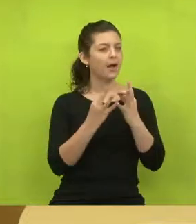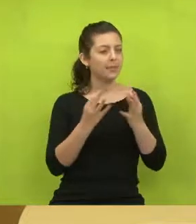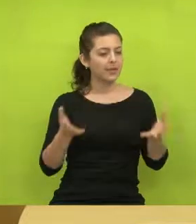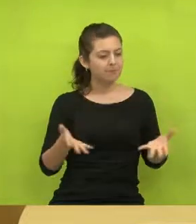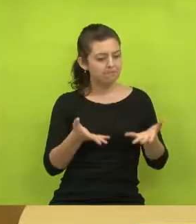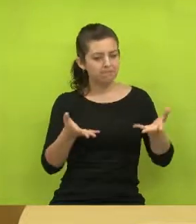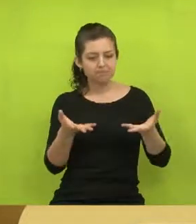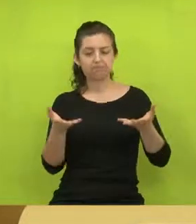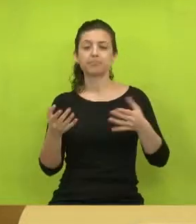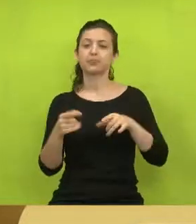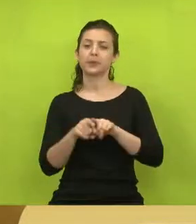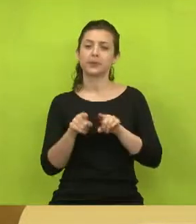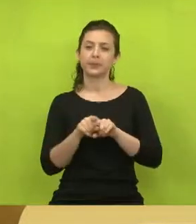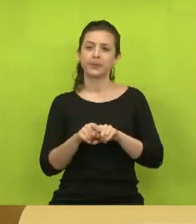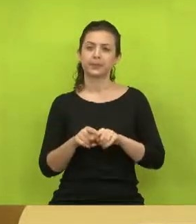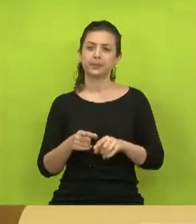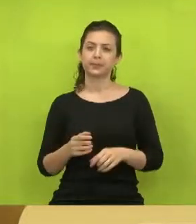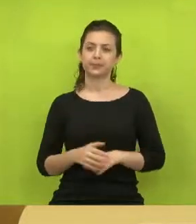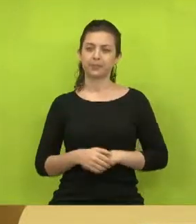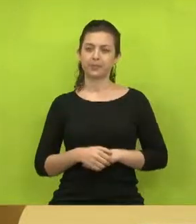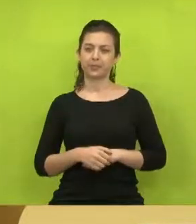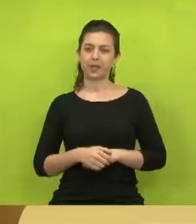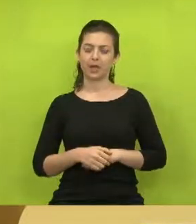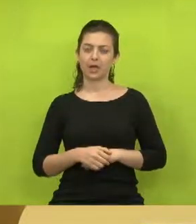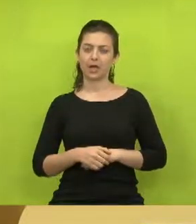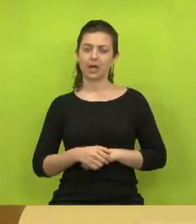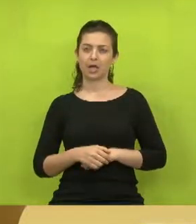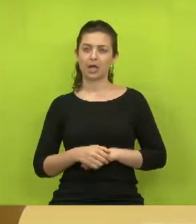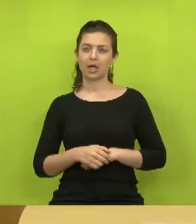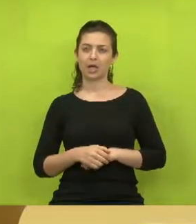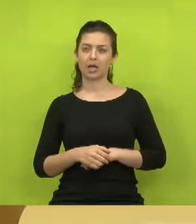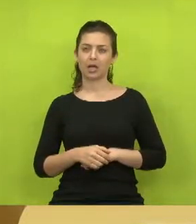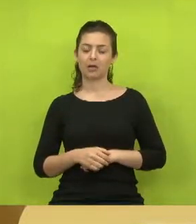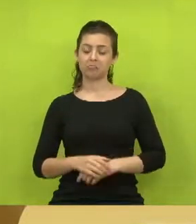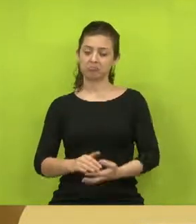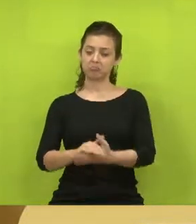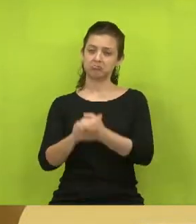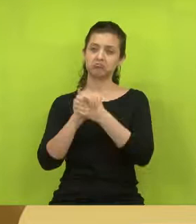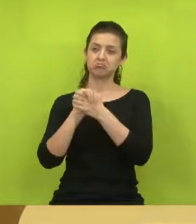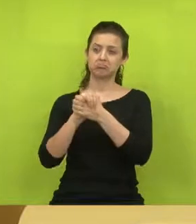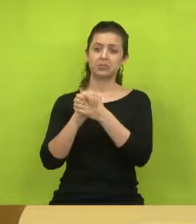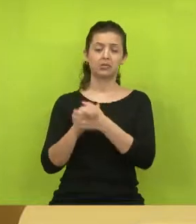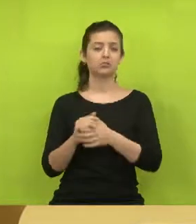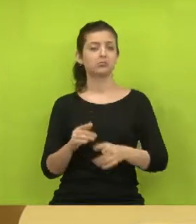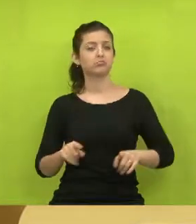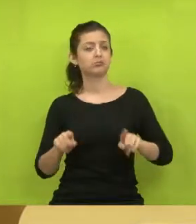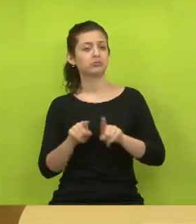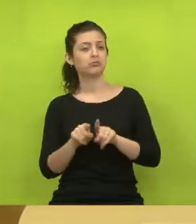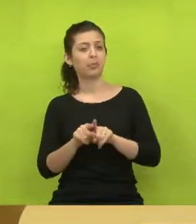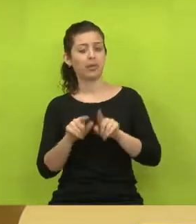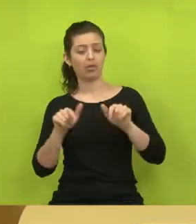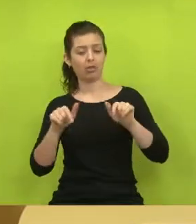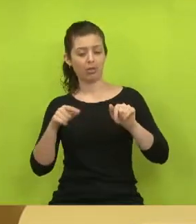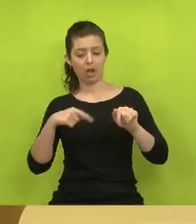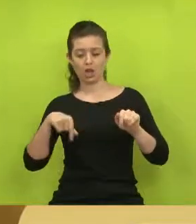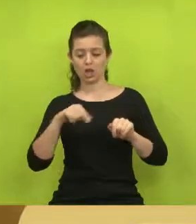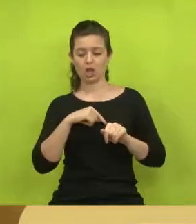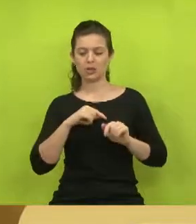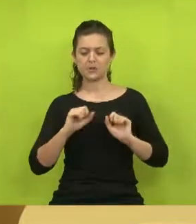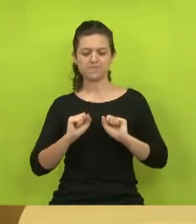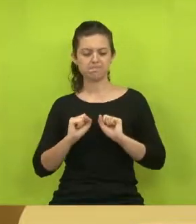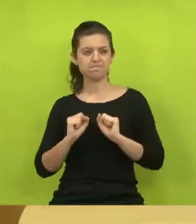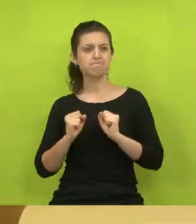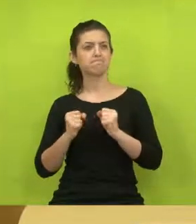Eu quero aqui também estender de antemão os parabéns ao nosso gabinete, que o nosso gabinete tem se